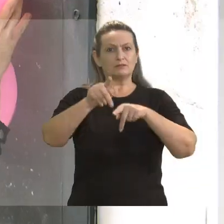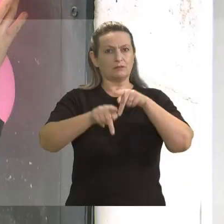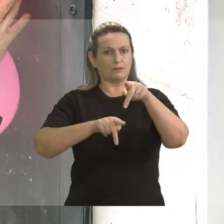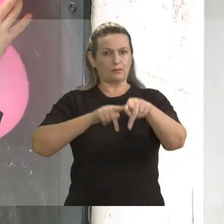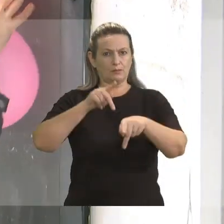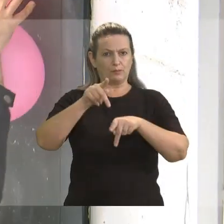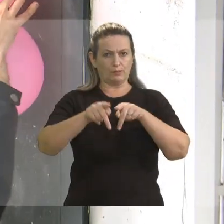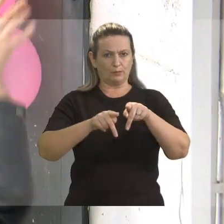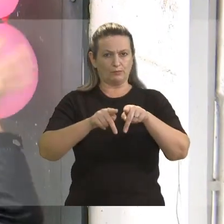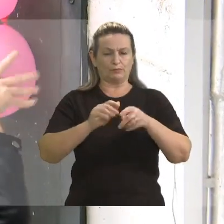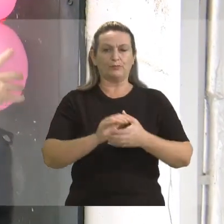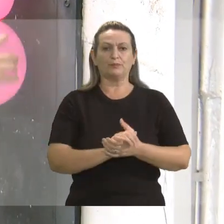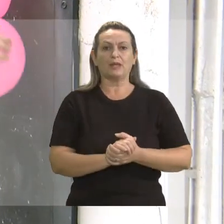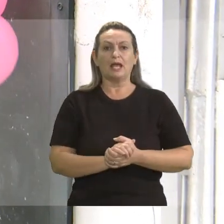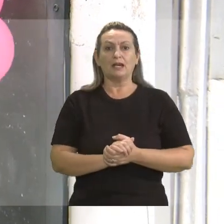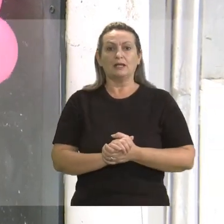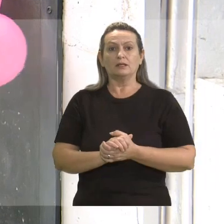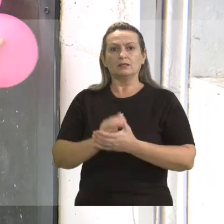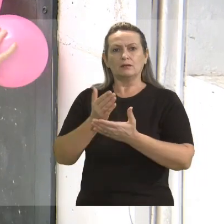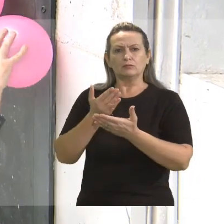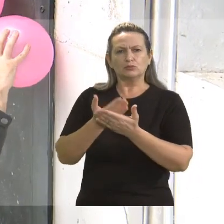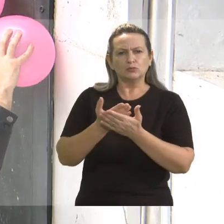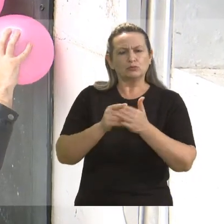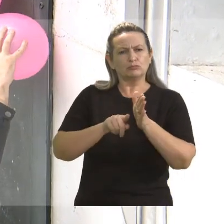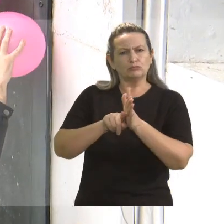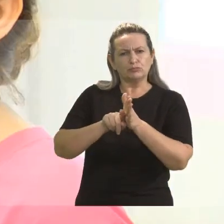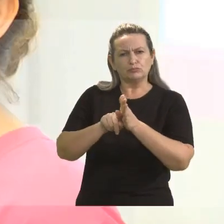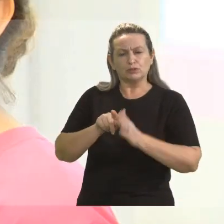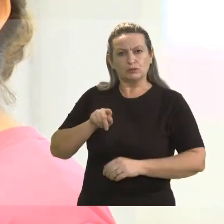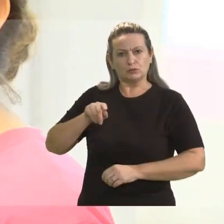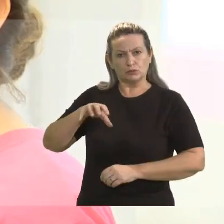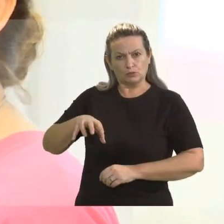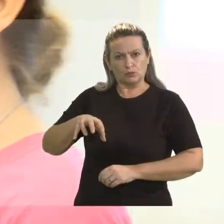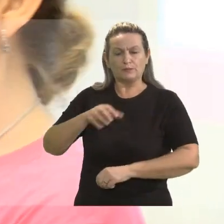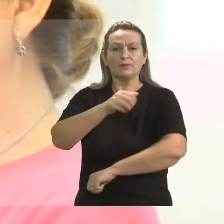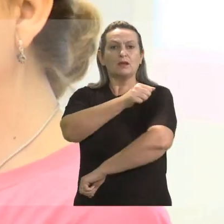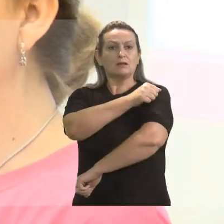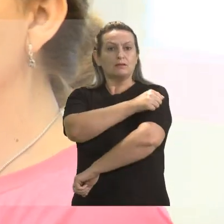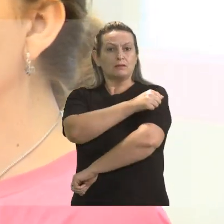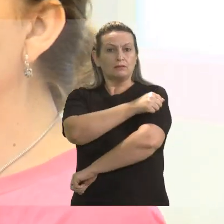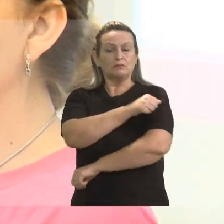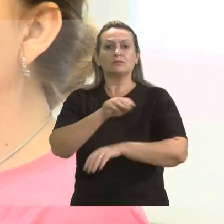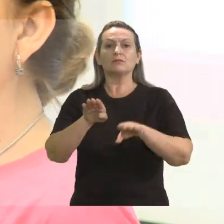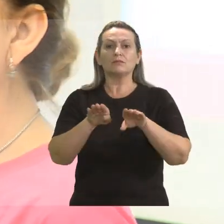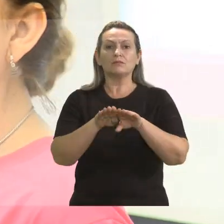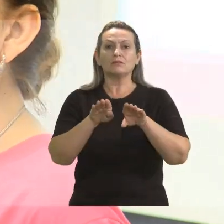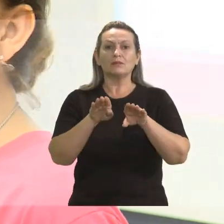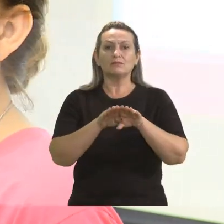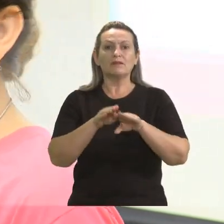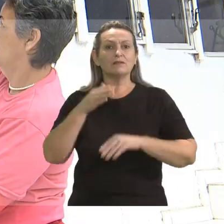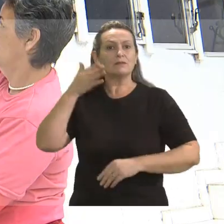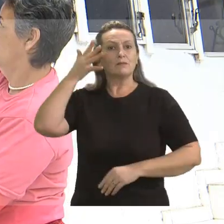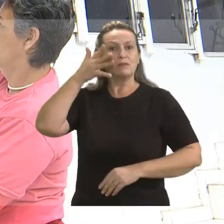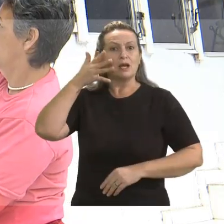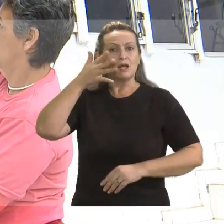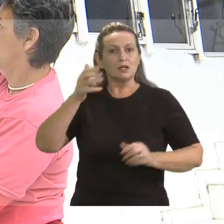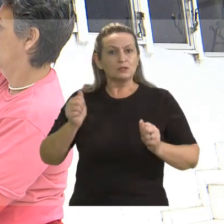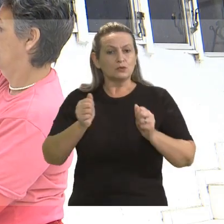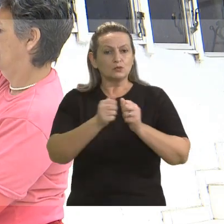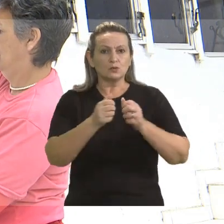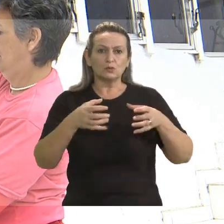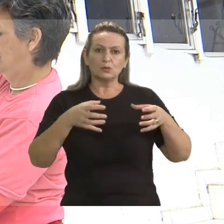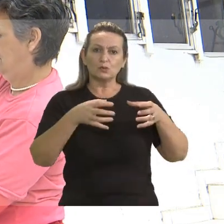comunidade. Além da intervenção no setor, os estudantes da matéria organizaram também uma palestra com voluntárias da